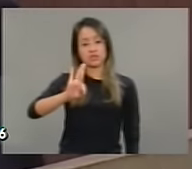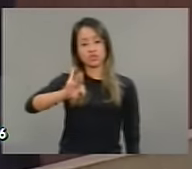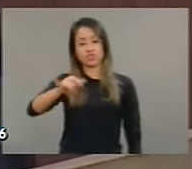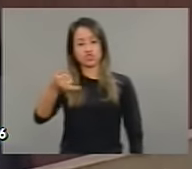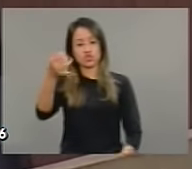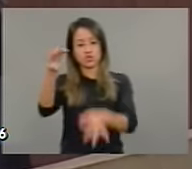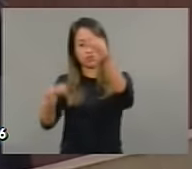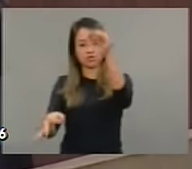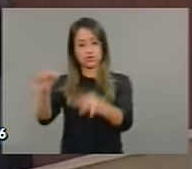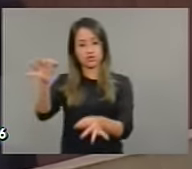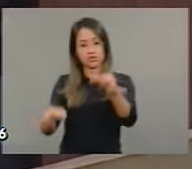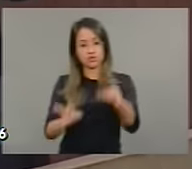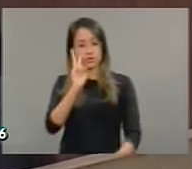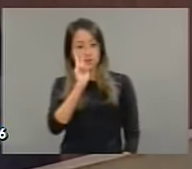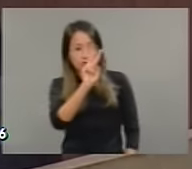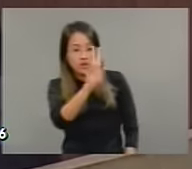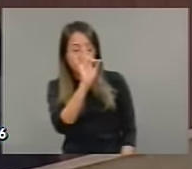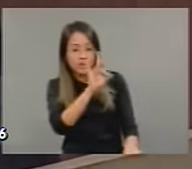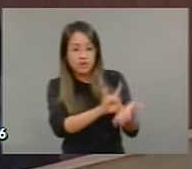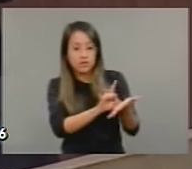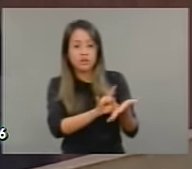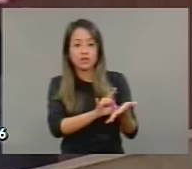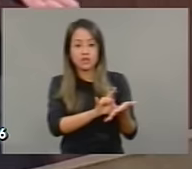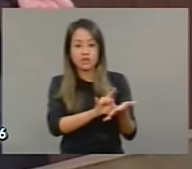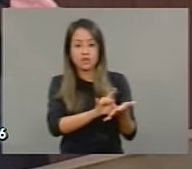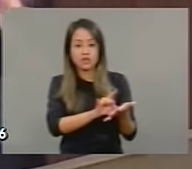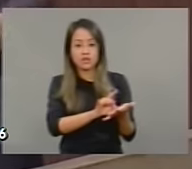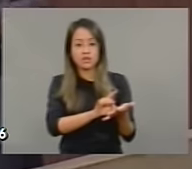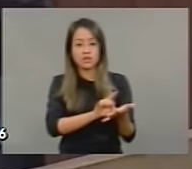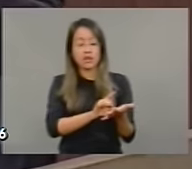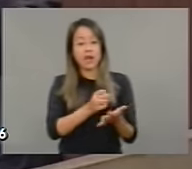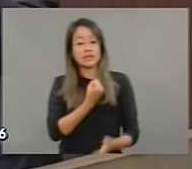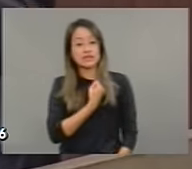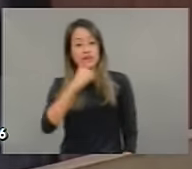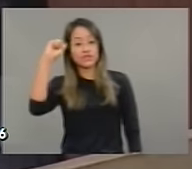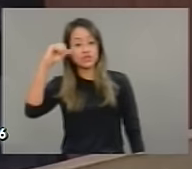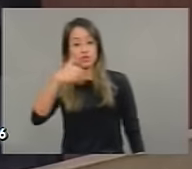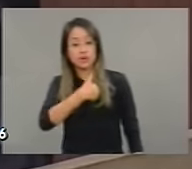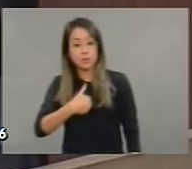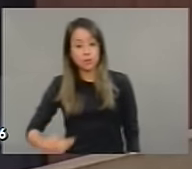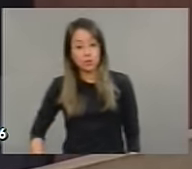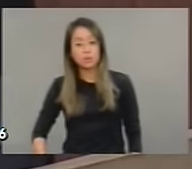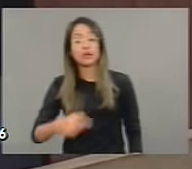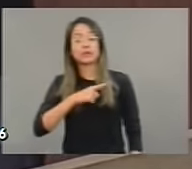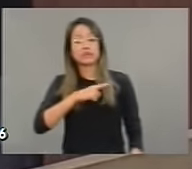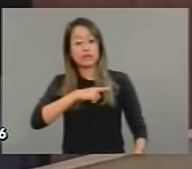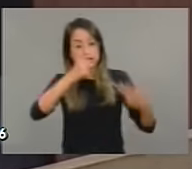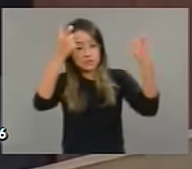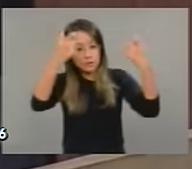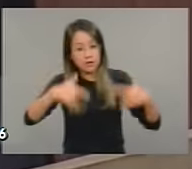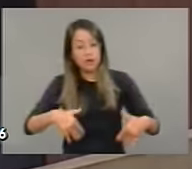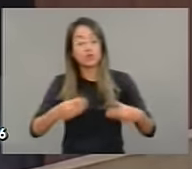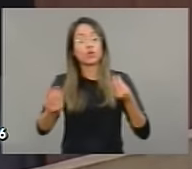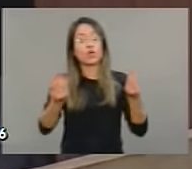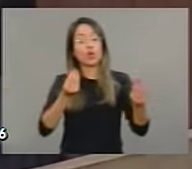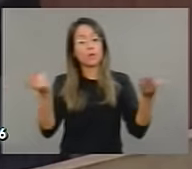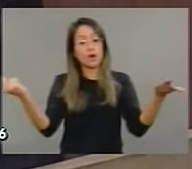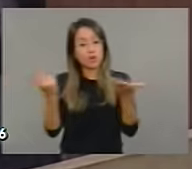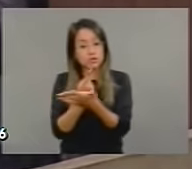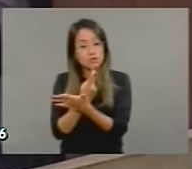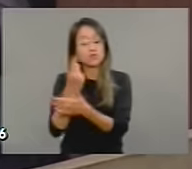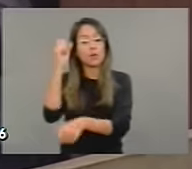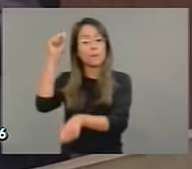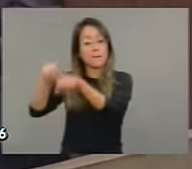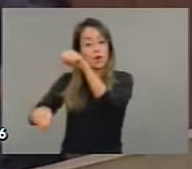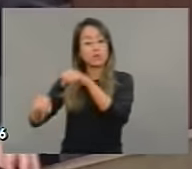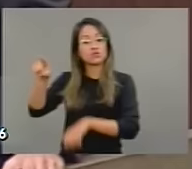vai ver a verdade. A defesa técnica é feita pela Defensoria Pública, que, inclusive, está no seu papel, no seu